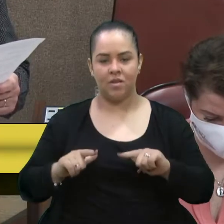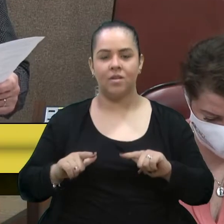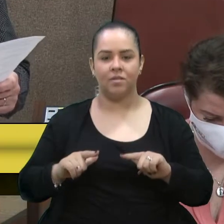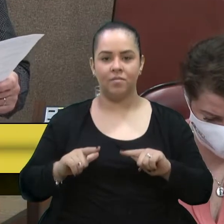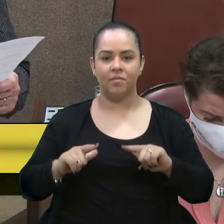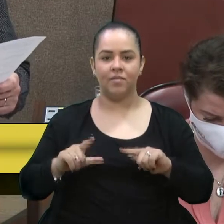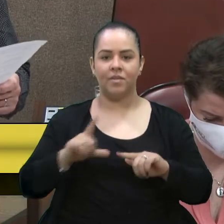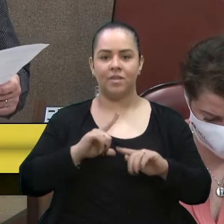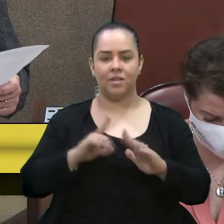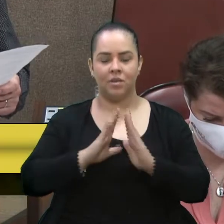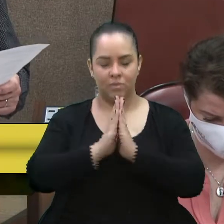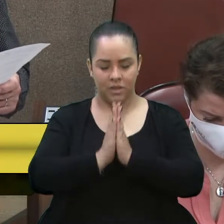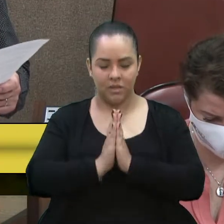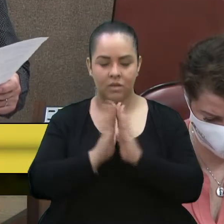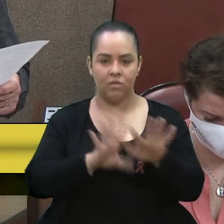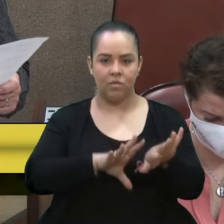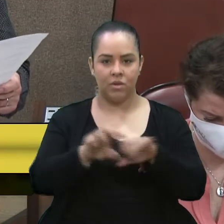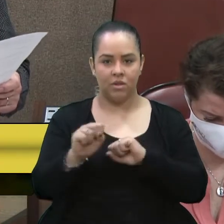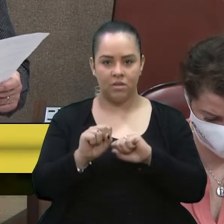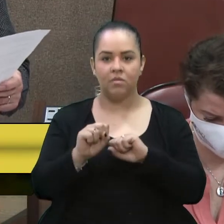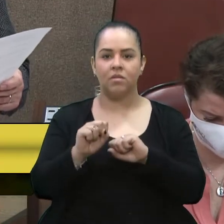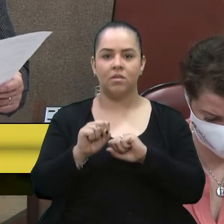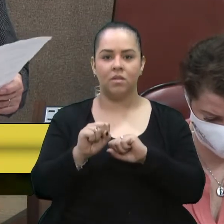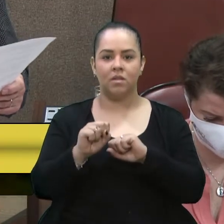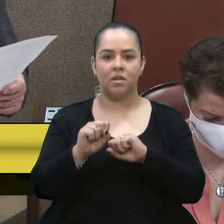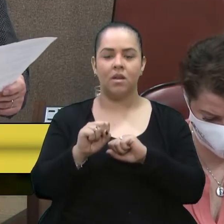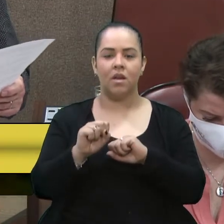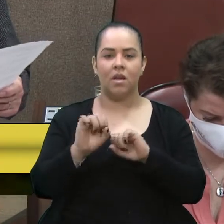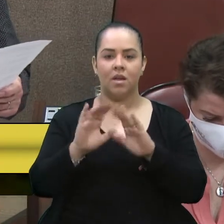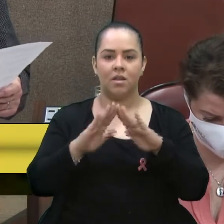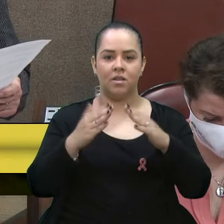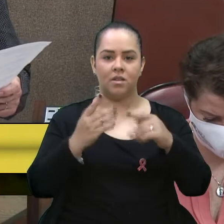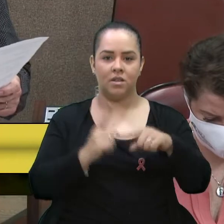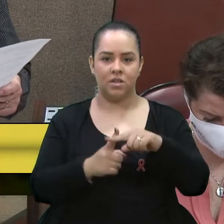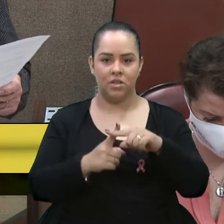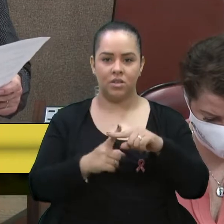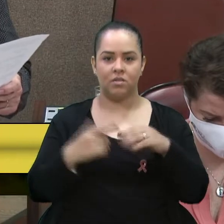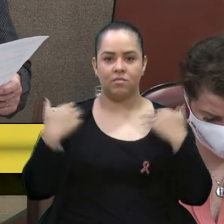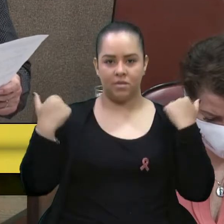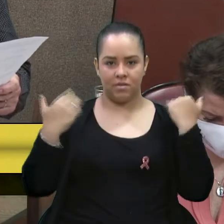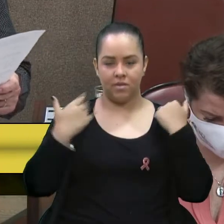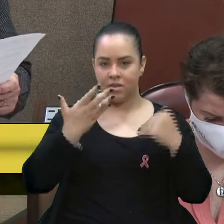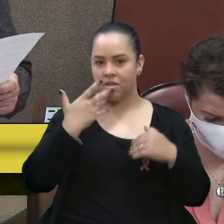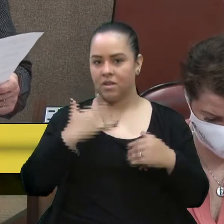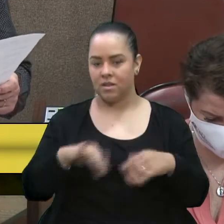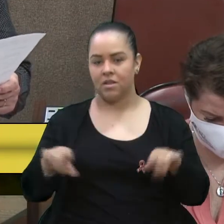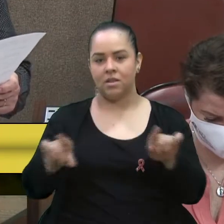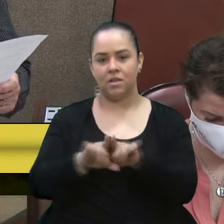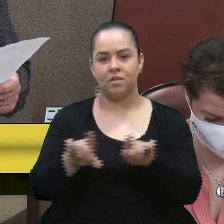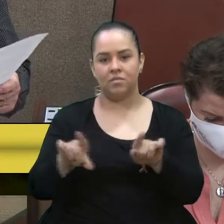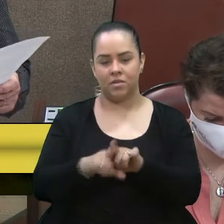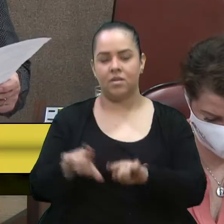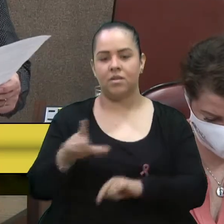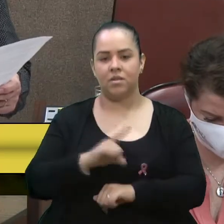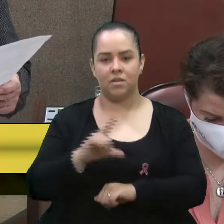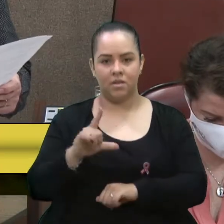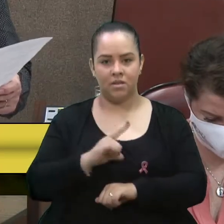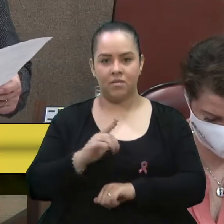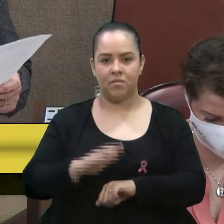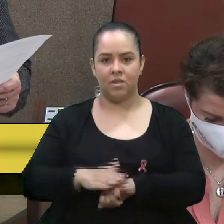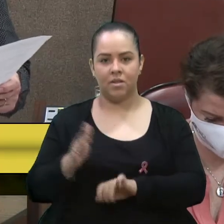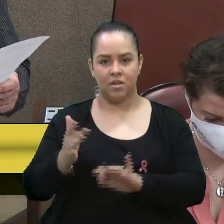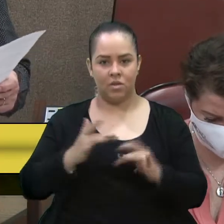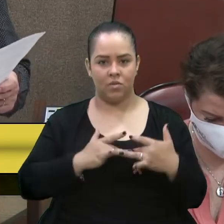de formação religiosa e de lazer para as crianças, mas também de arrecadação e doação